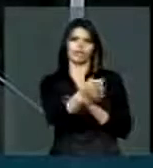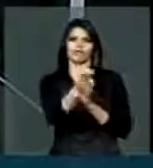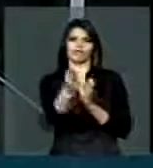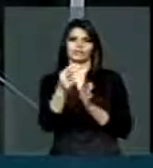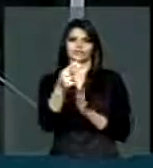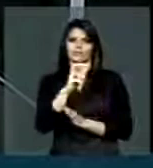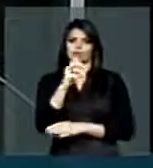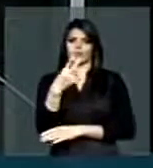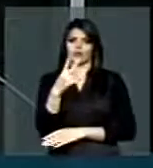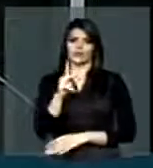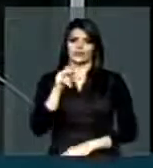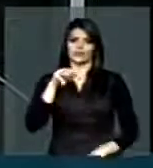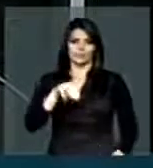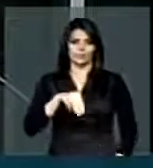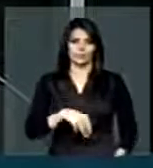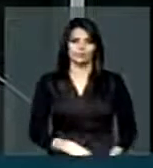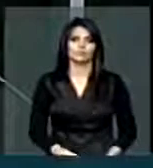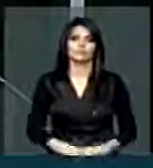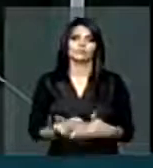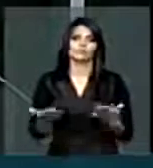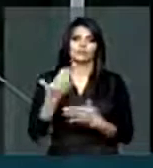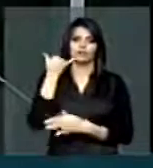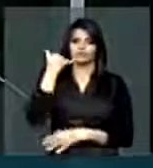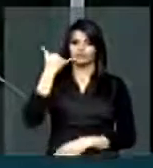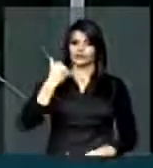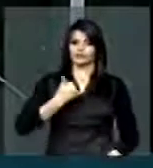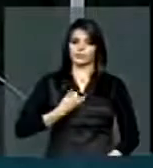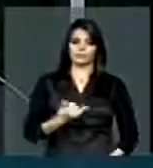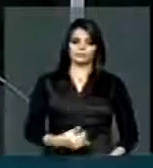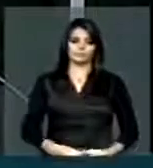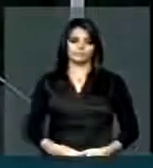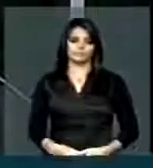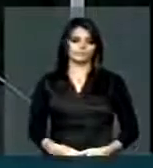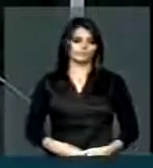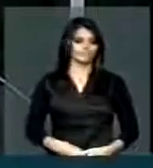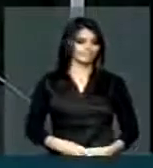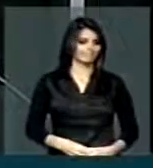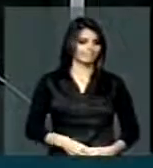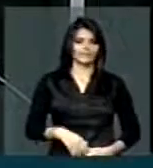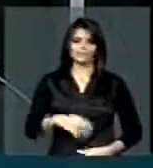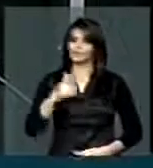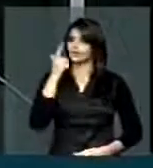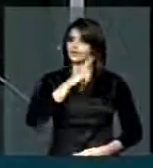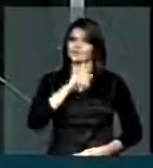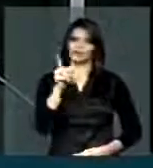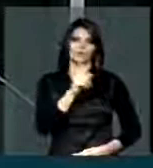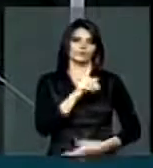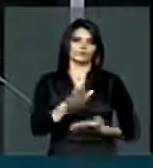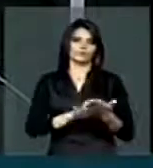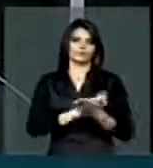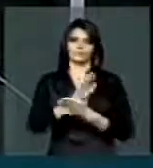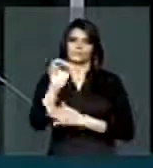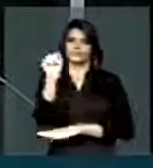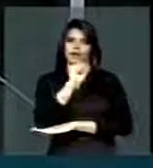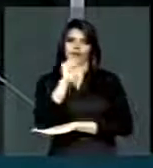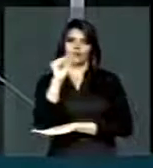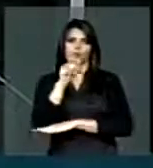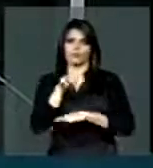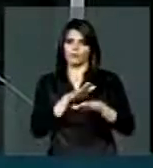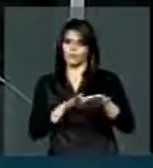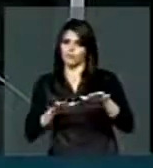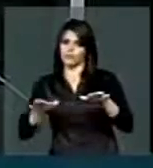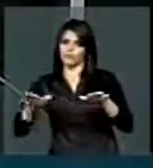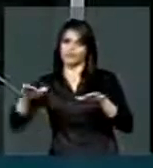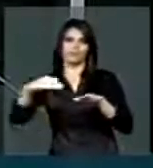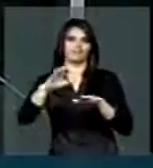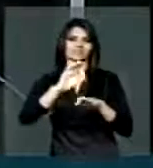agora mesmo recebeu um telefonema de que não está passando mais nenhum veículo. Nós estamos